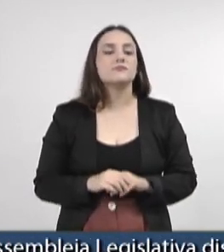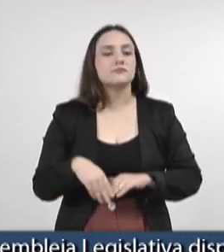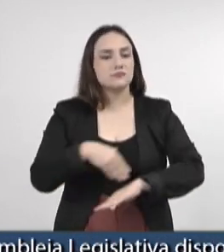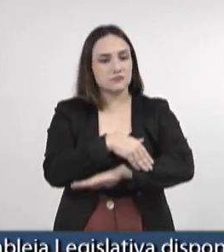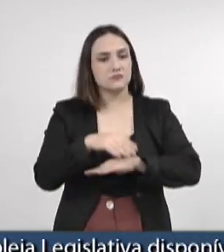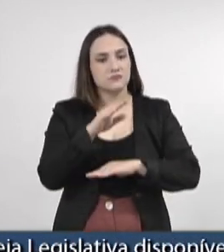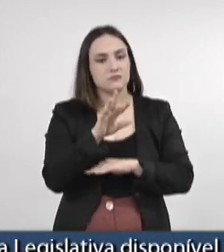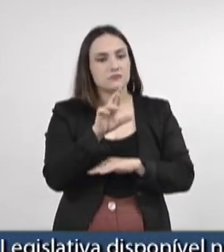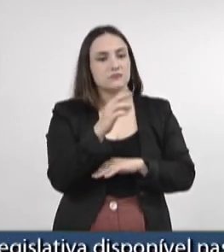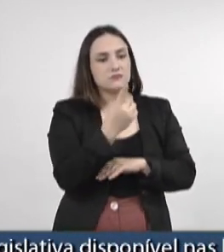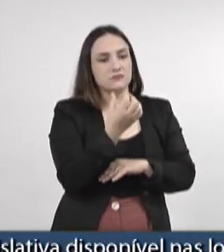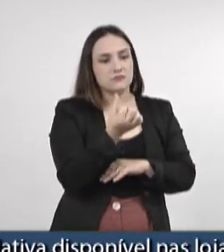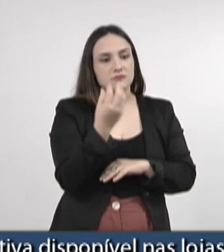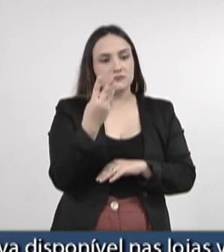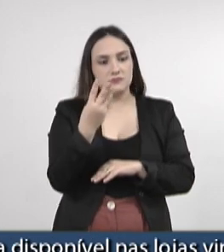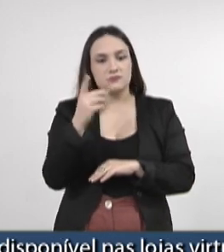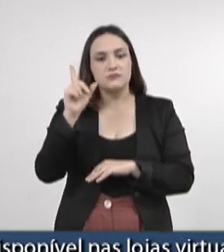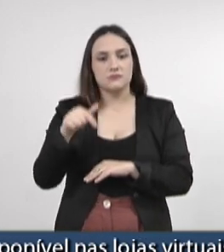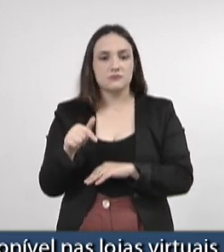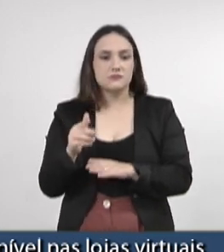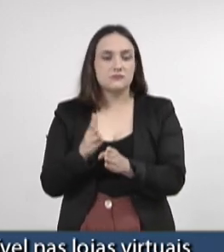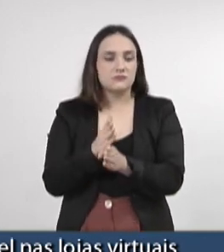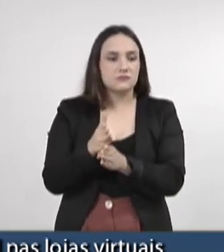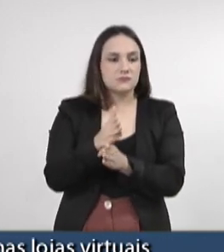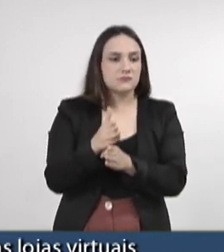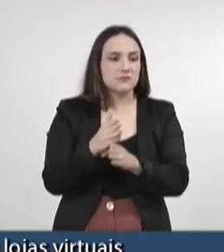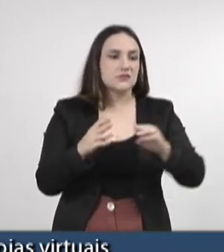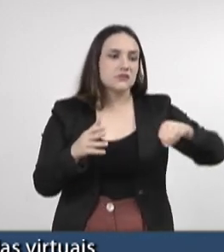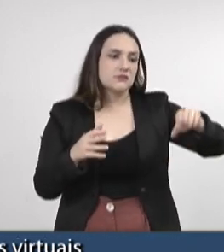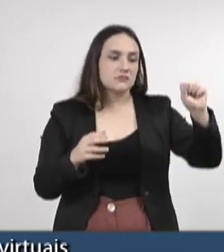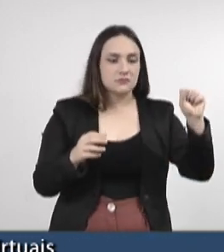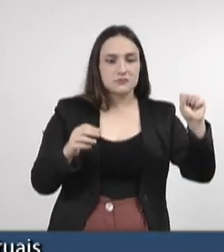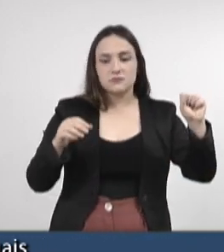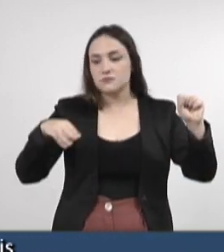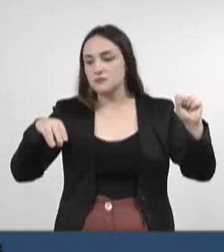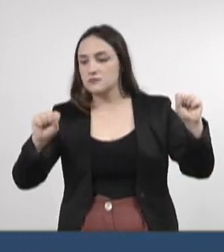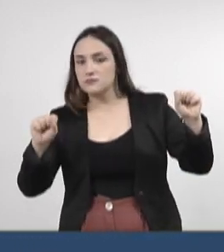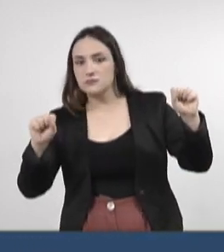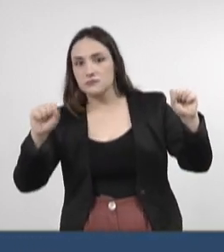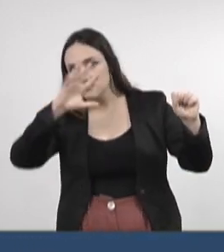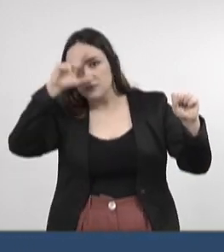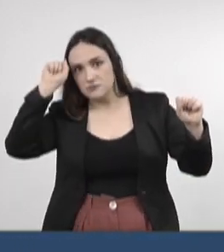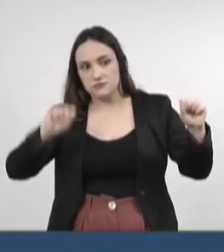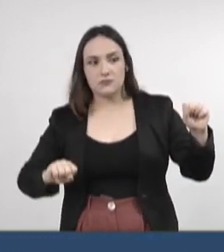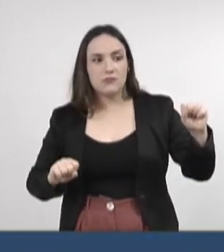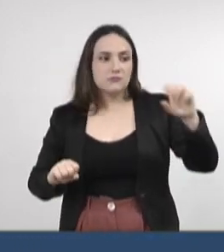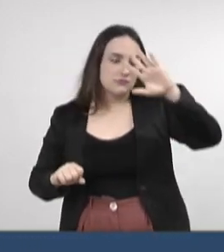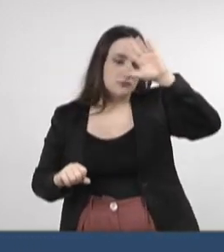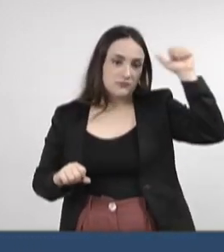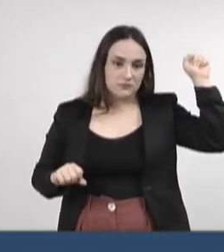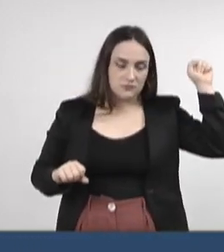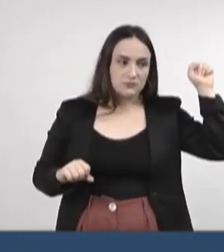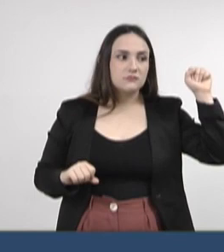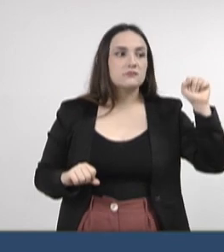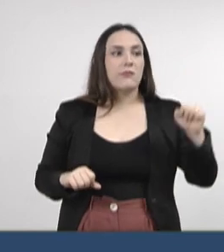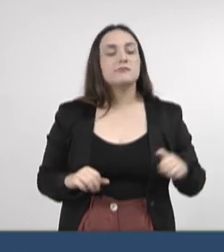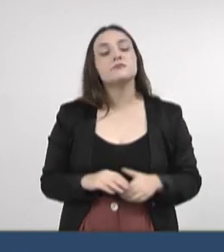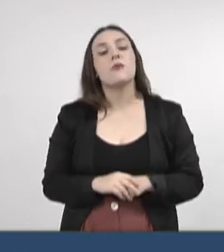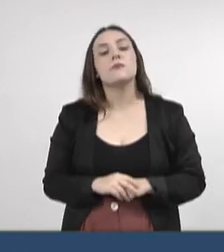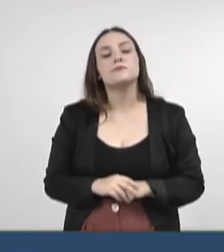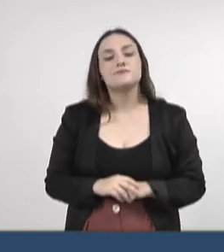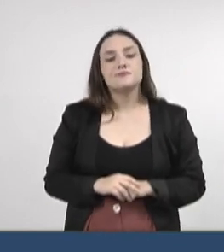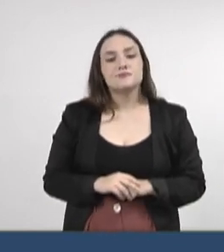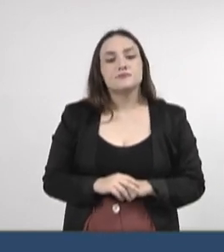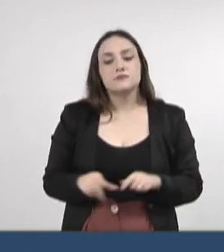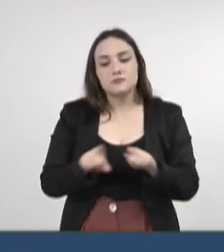da divisa entre Mato Grosso e Mato Grosso do Sul, ao norte até a divisa de Mato Grosso do Sul e